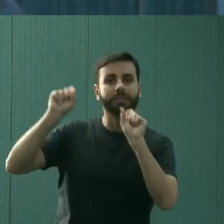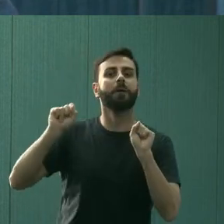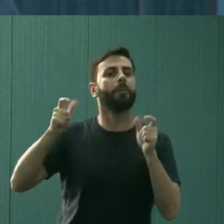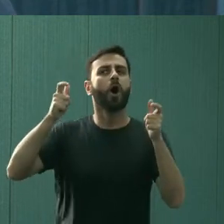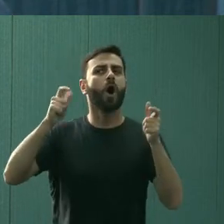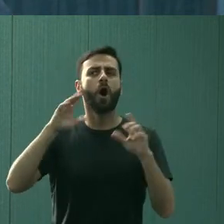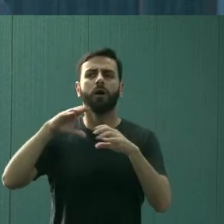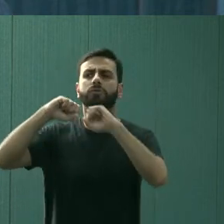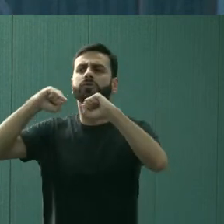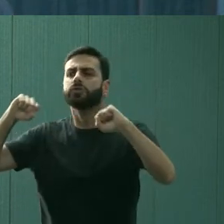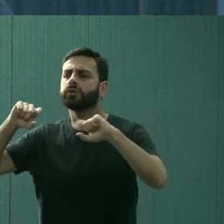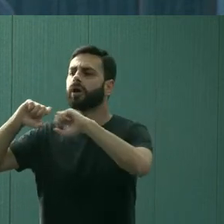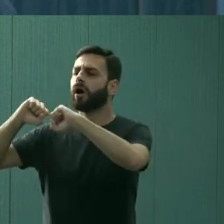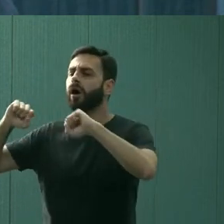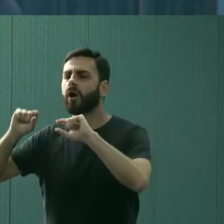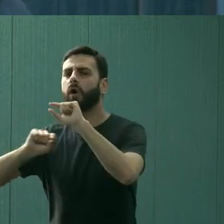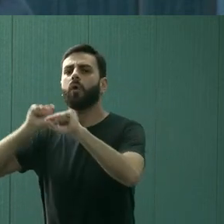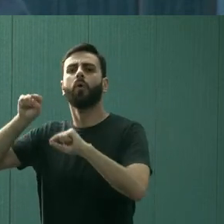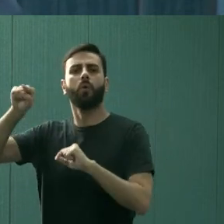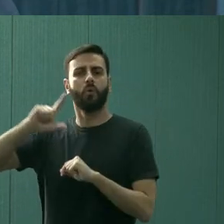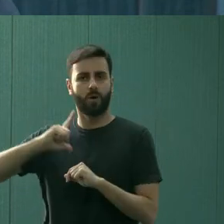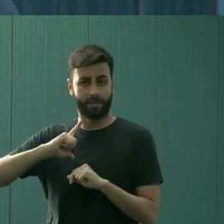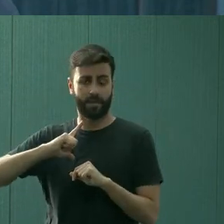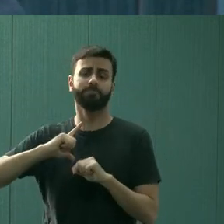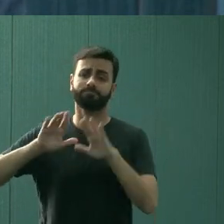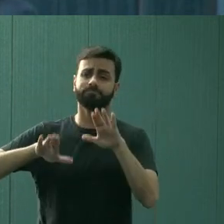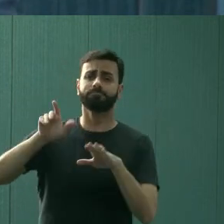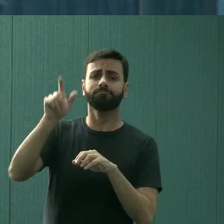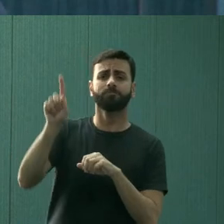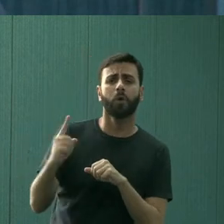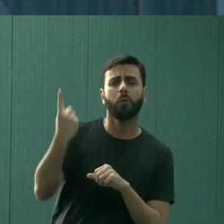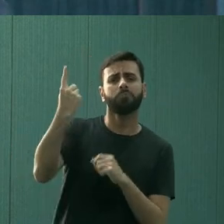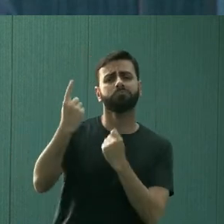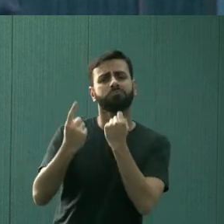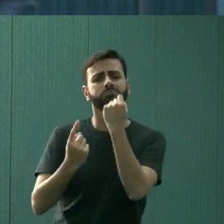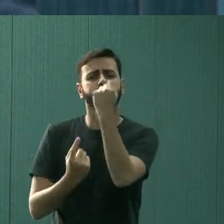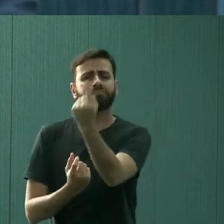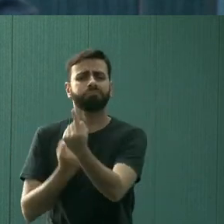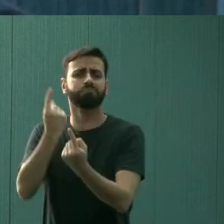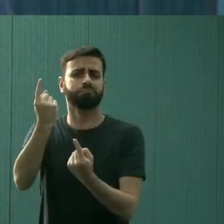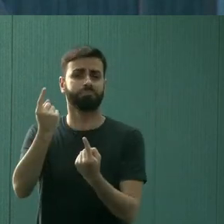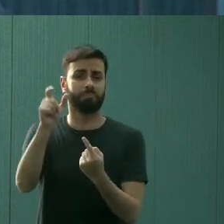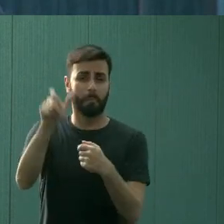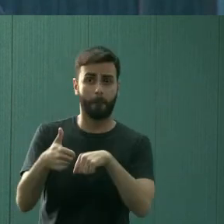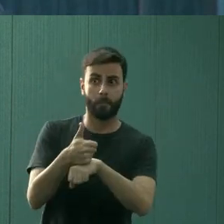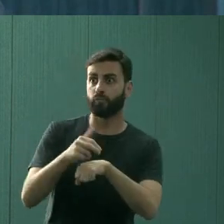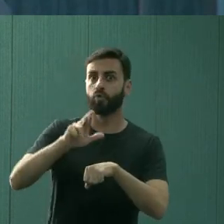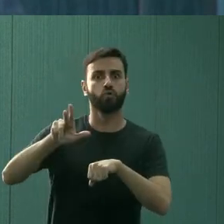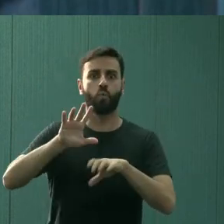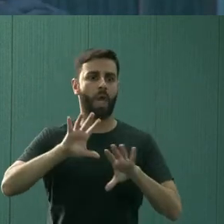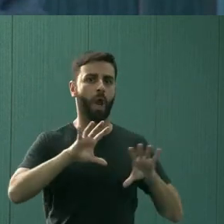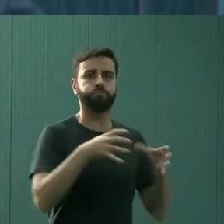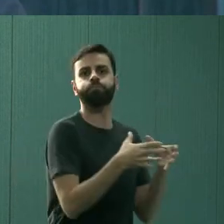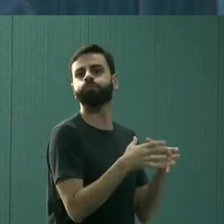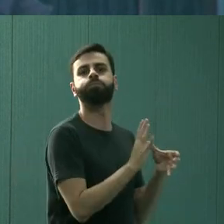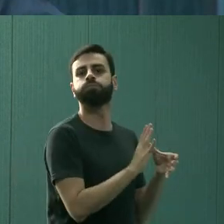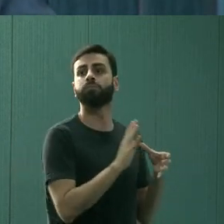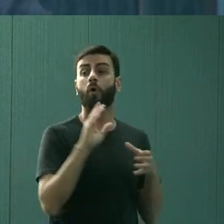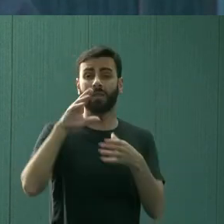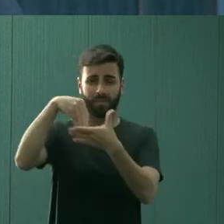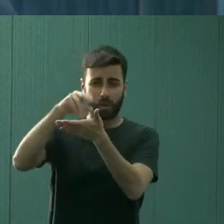veja como é que funciona em outras universidades, muitas vezes, é um psicólogo, numa salinha, não é propriamente um setor, é